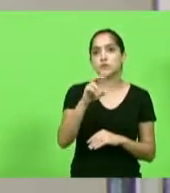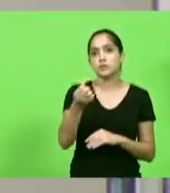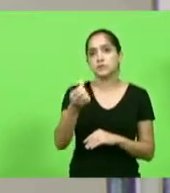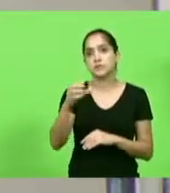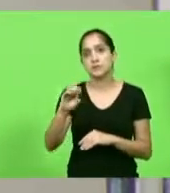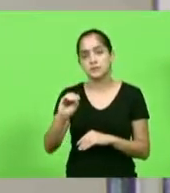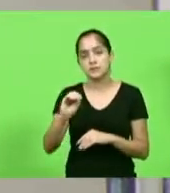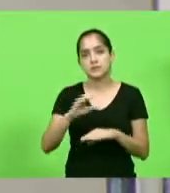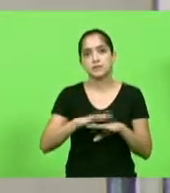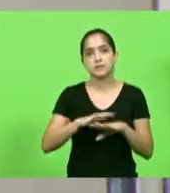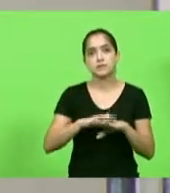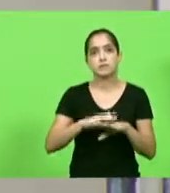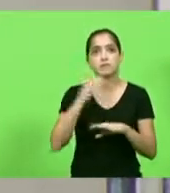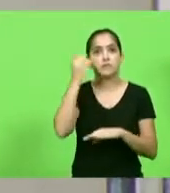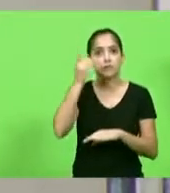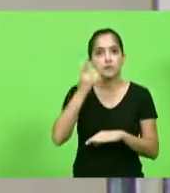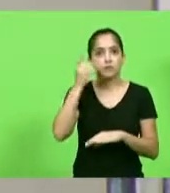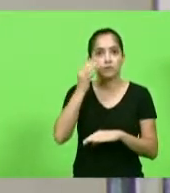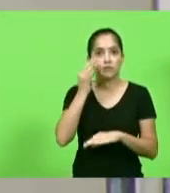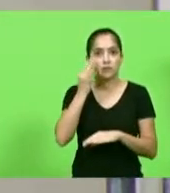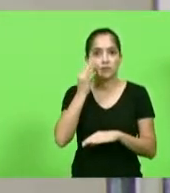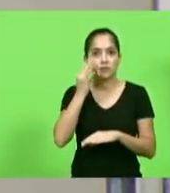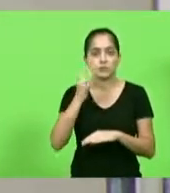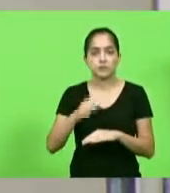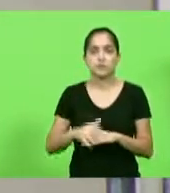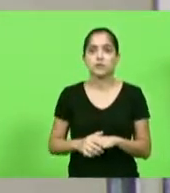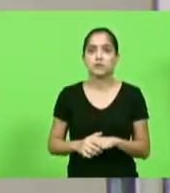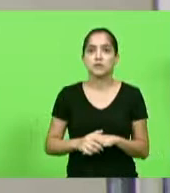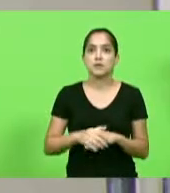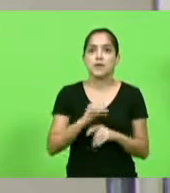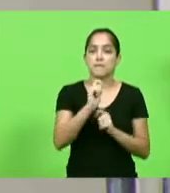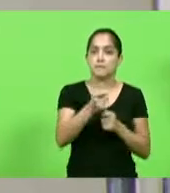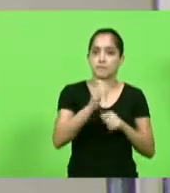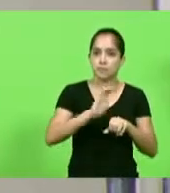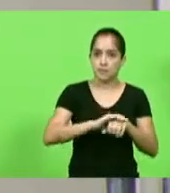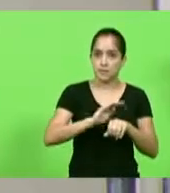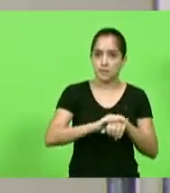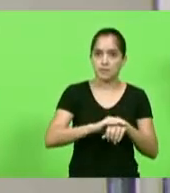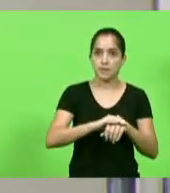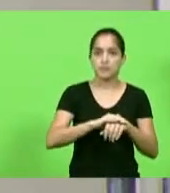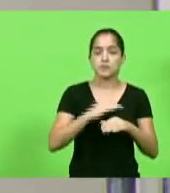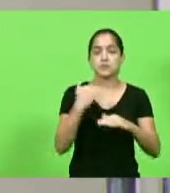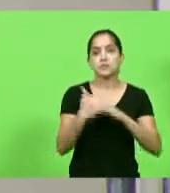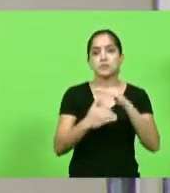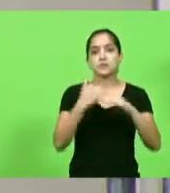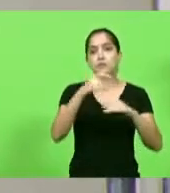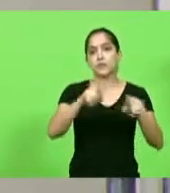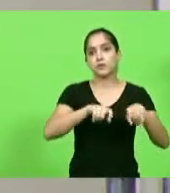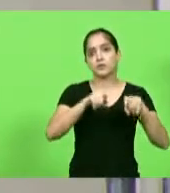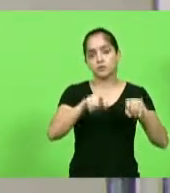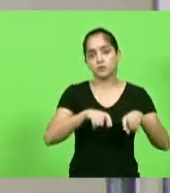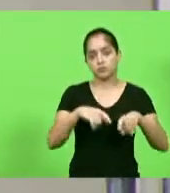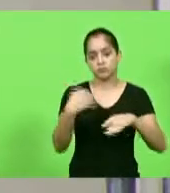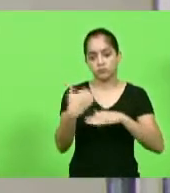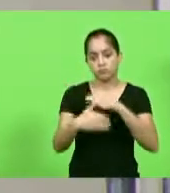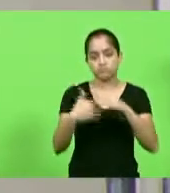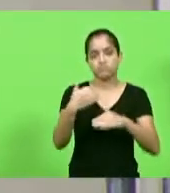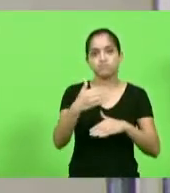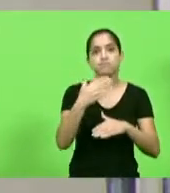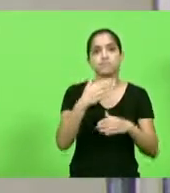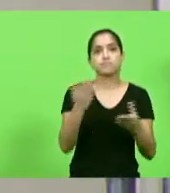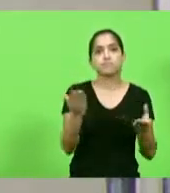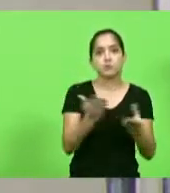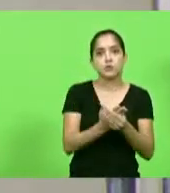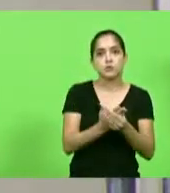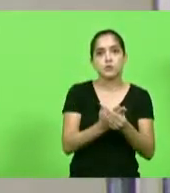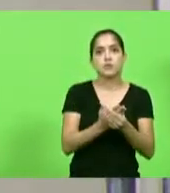deputado Fernando Kreling, solicitando ao secretário do Estado da Agricultura, da pesca e do desenvolvimento rural, informações acerca do processo licitatório